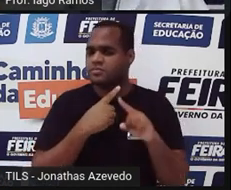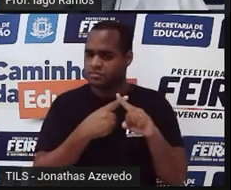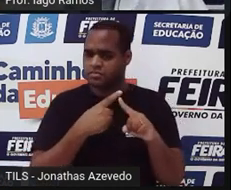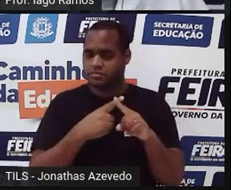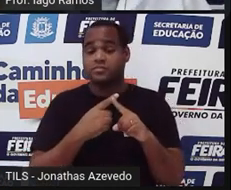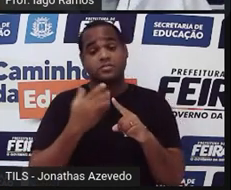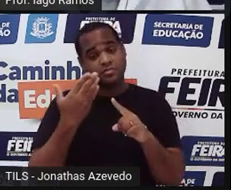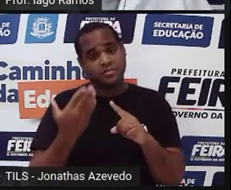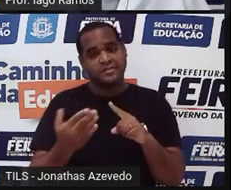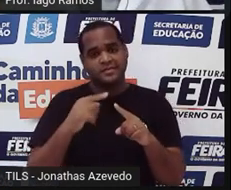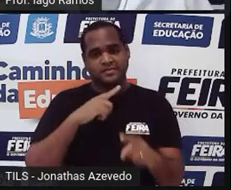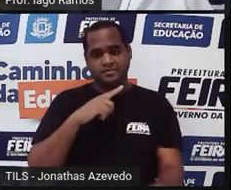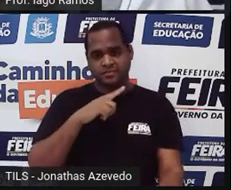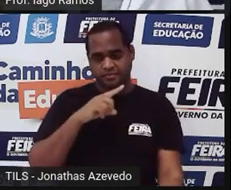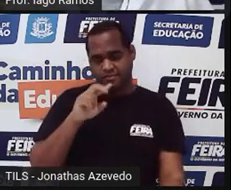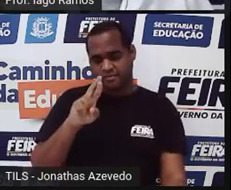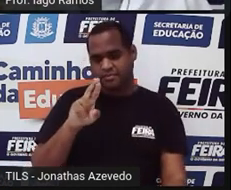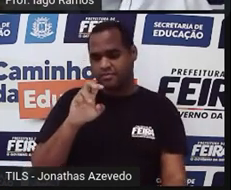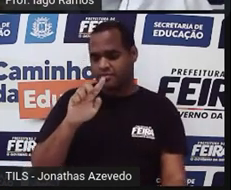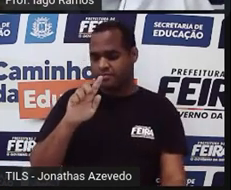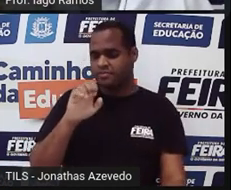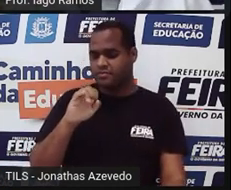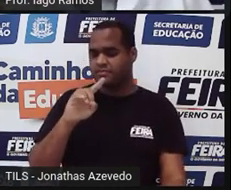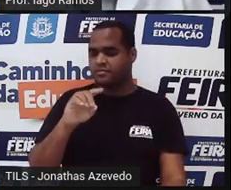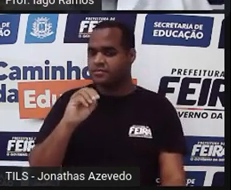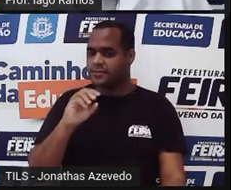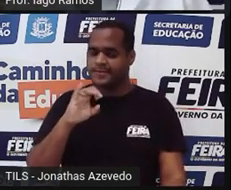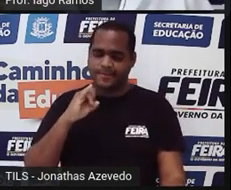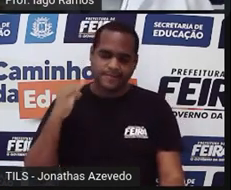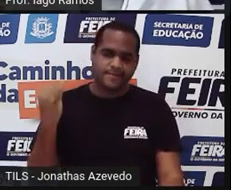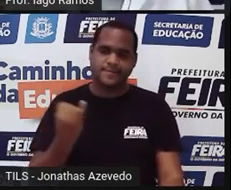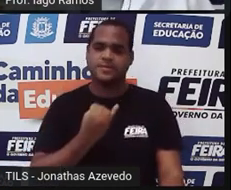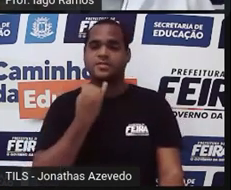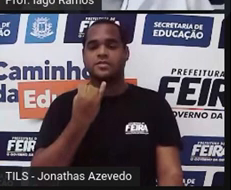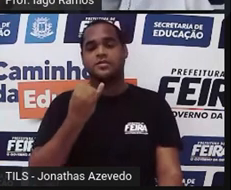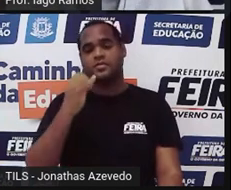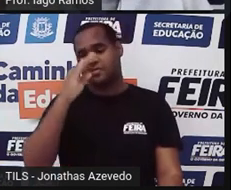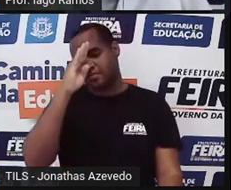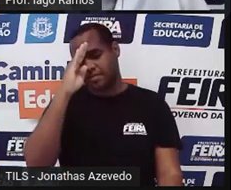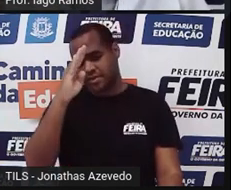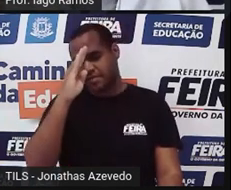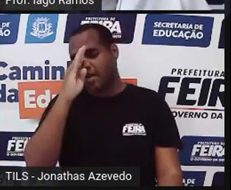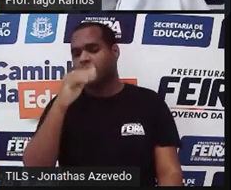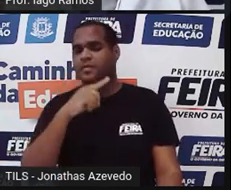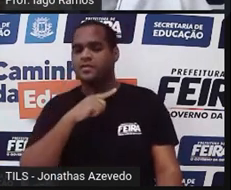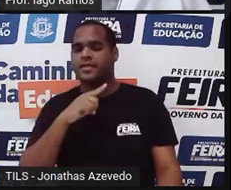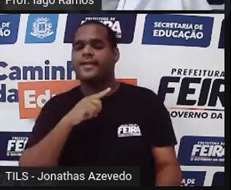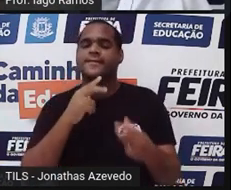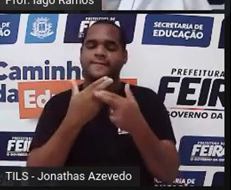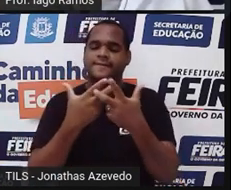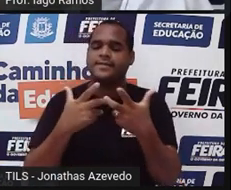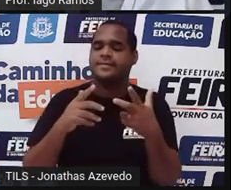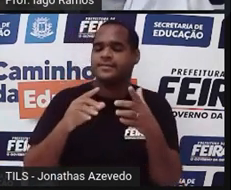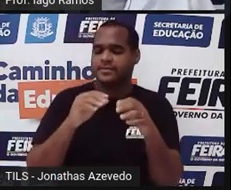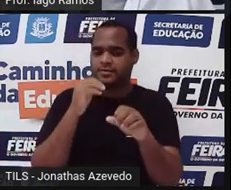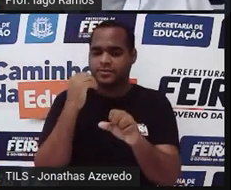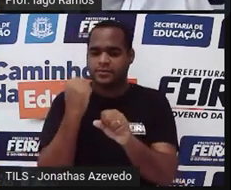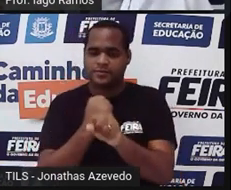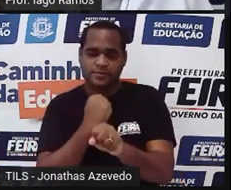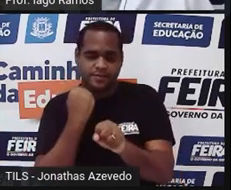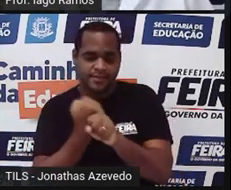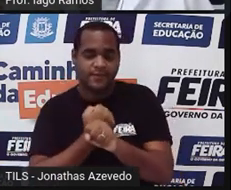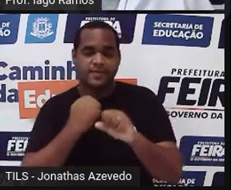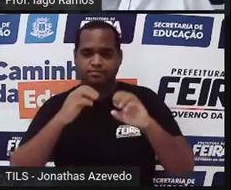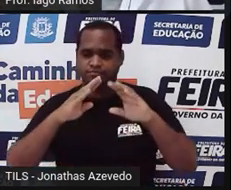rígido, ele é muito importante, principalmente na parte de construções. Construções de